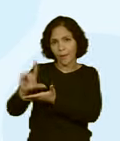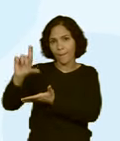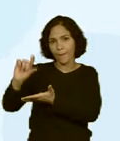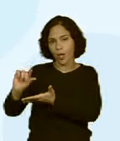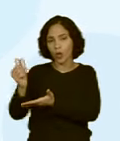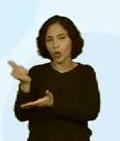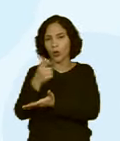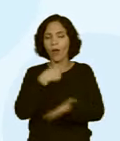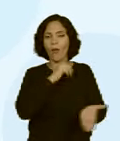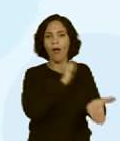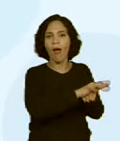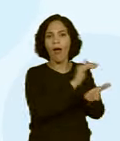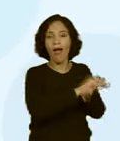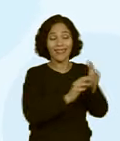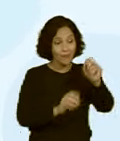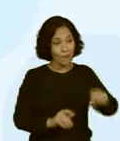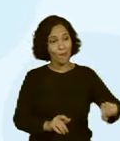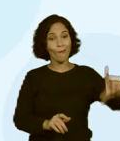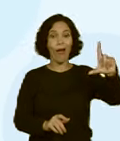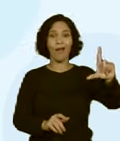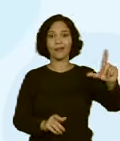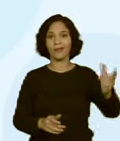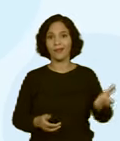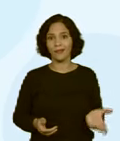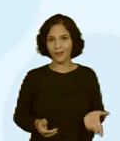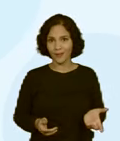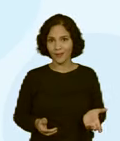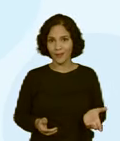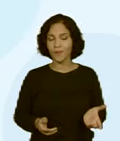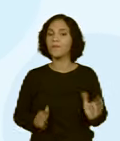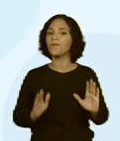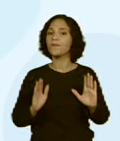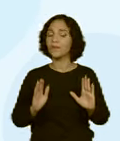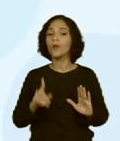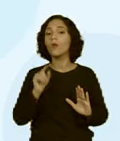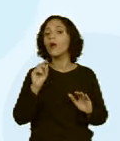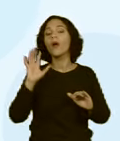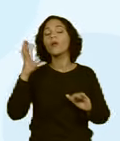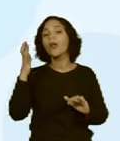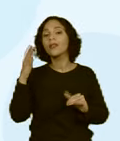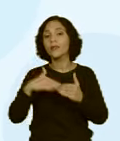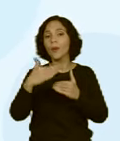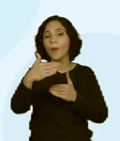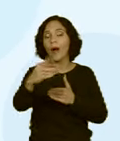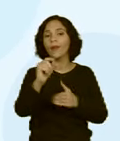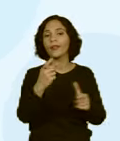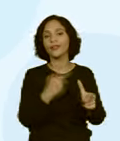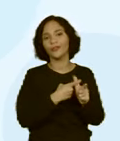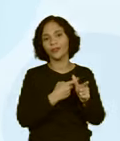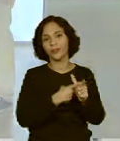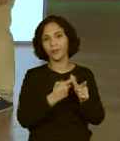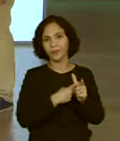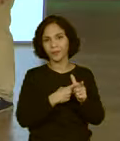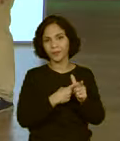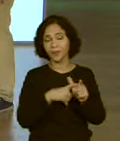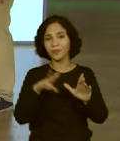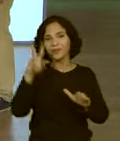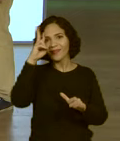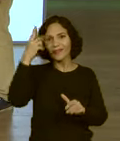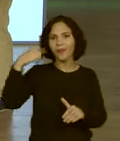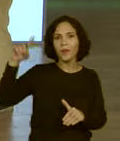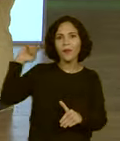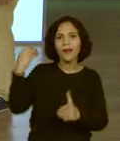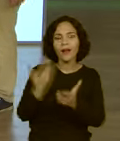saída, ou seja, a família está gastando mais do que recebe. E aí, a tendência é ela ficar em dívida. Lembra na última